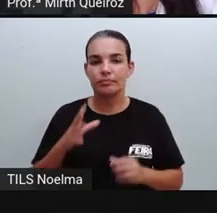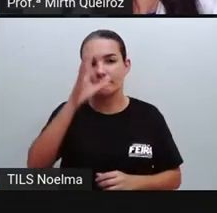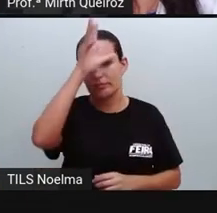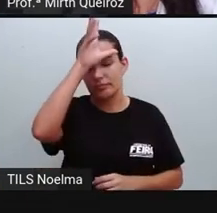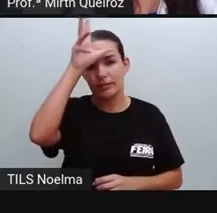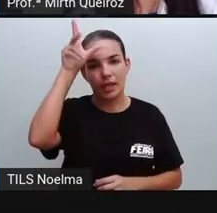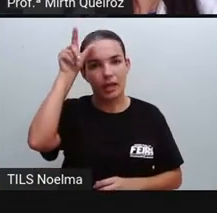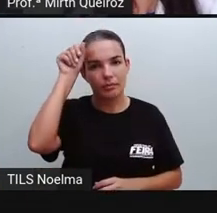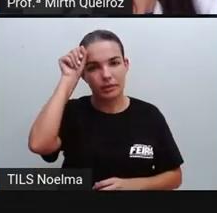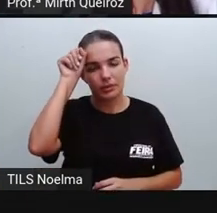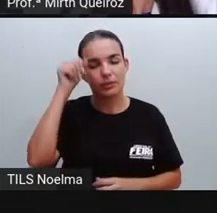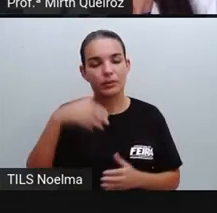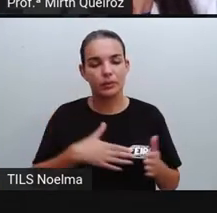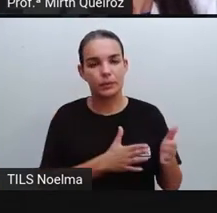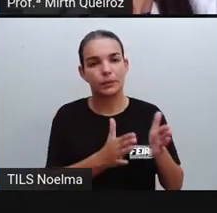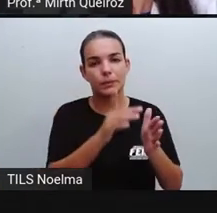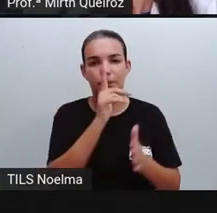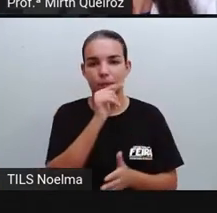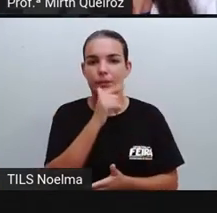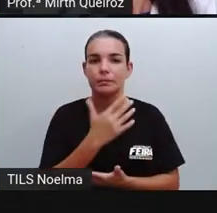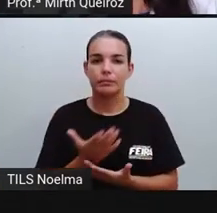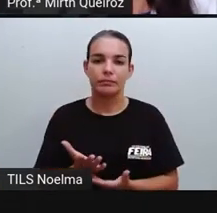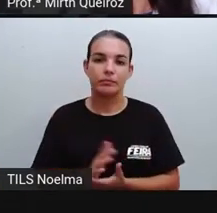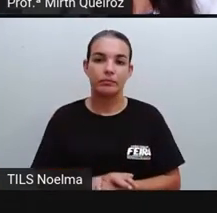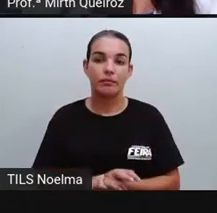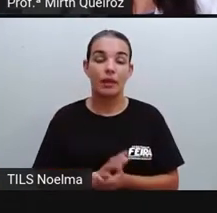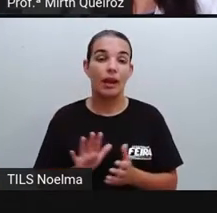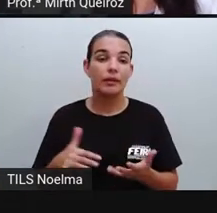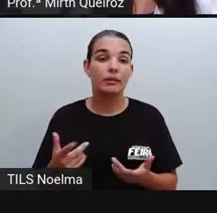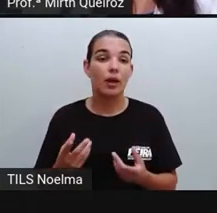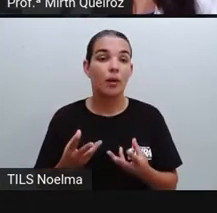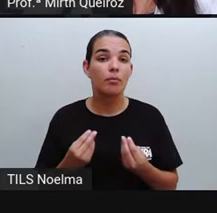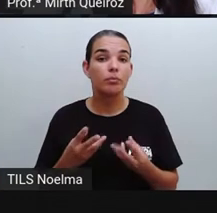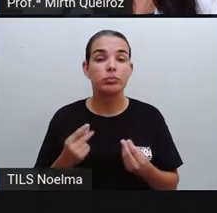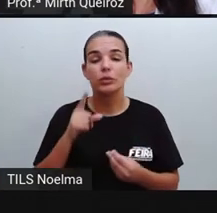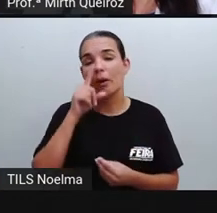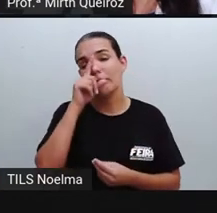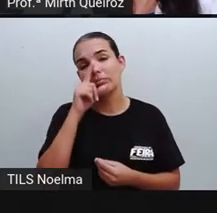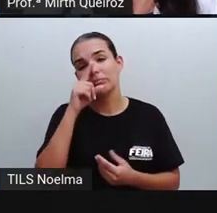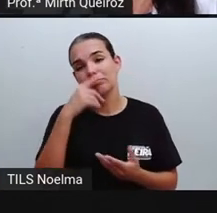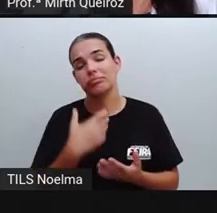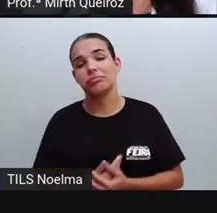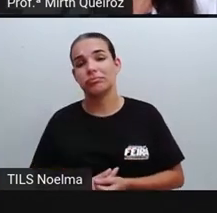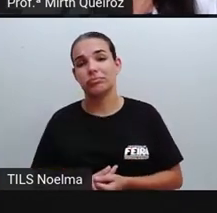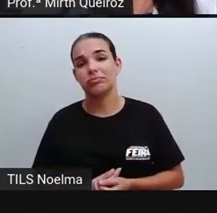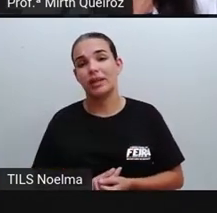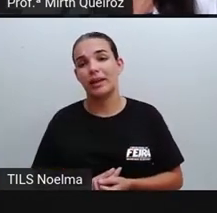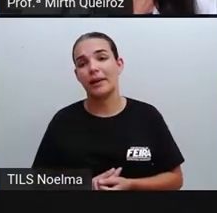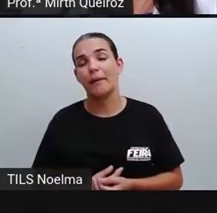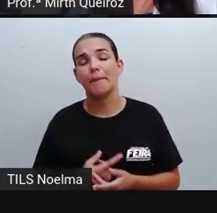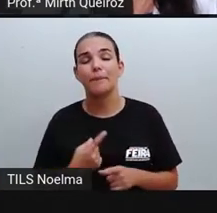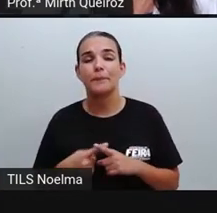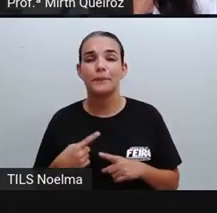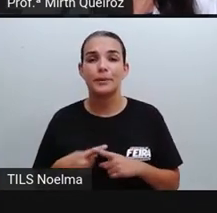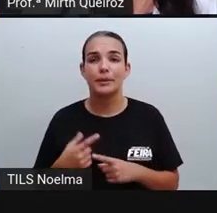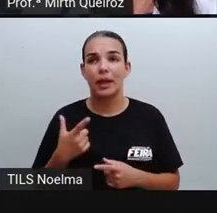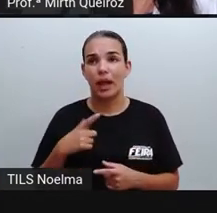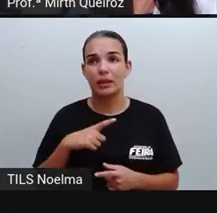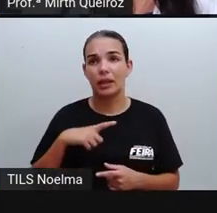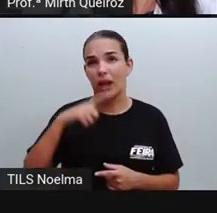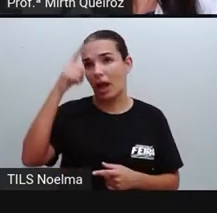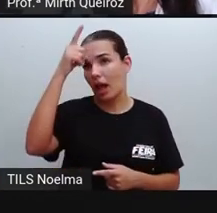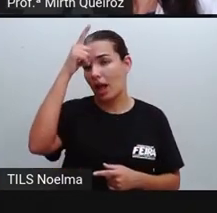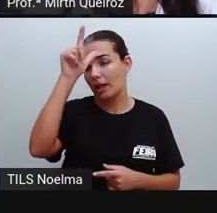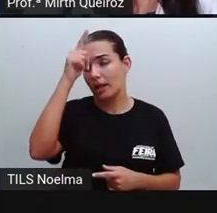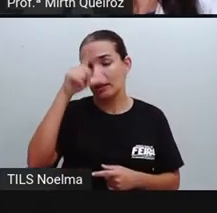nos rios da Amazônia. E isso é muito grave, gente. Porque as lendas, como a gente viu, têm uma mistura